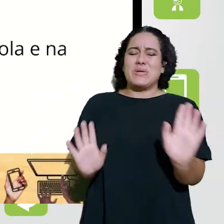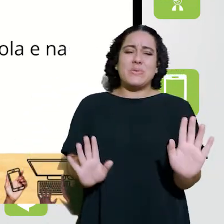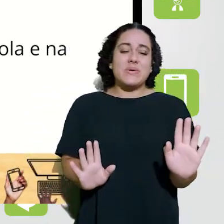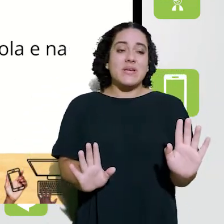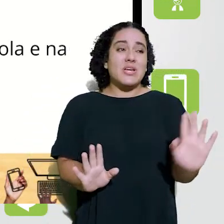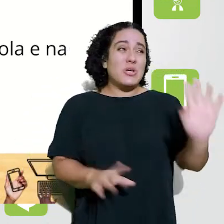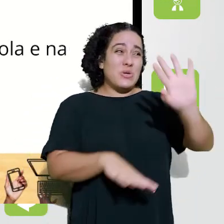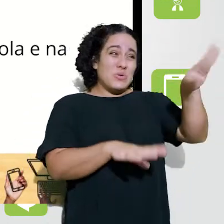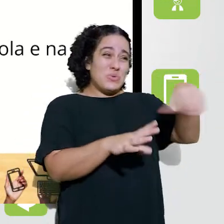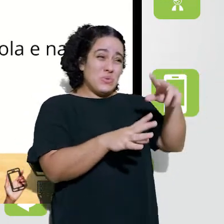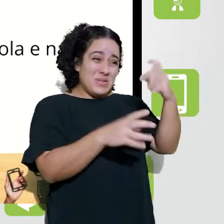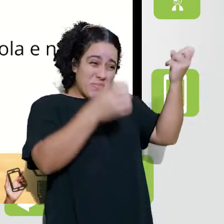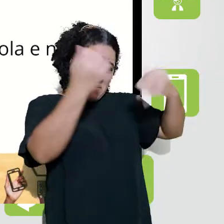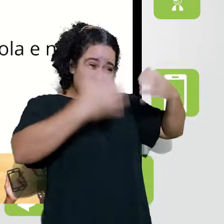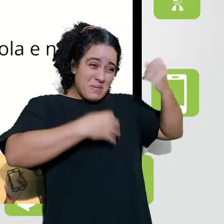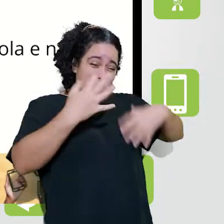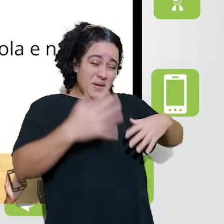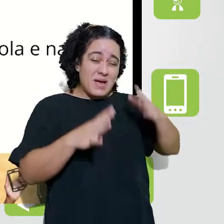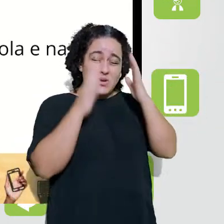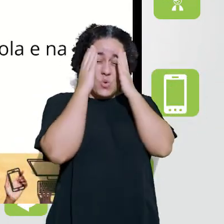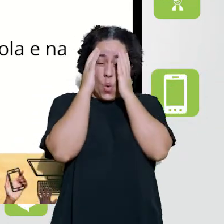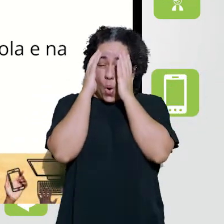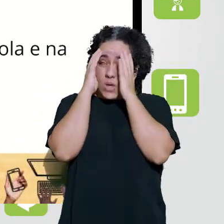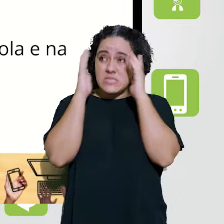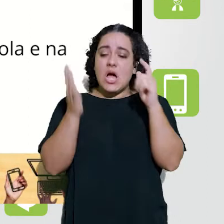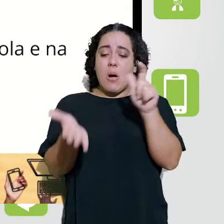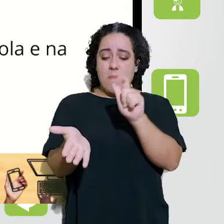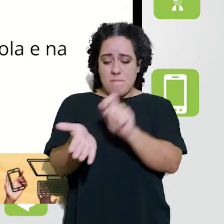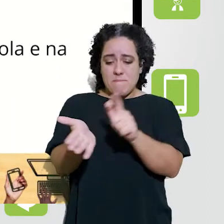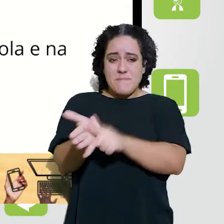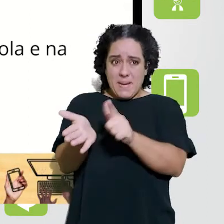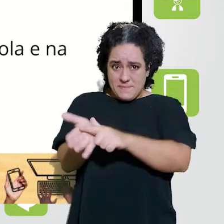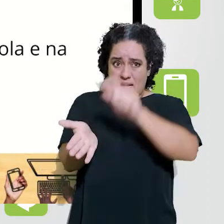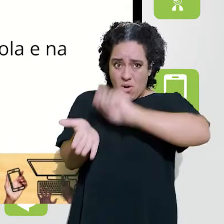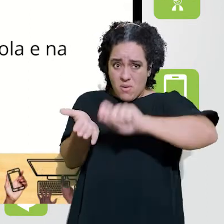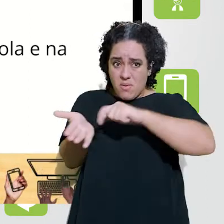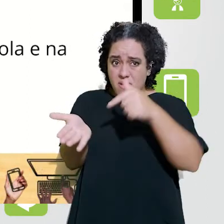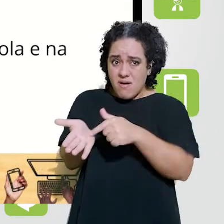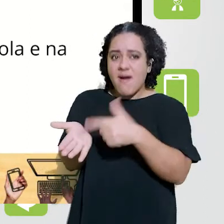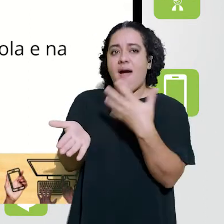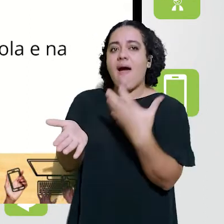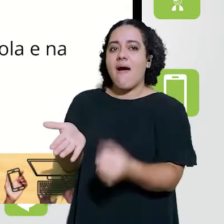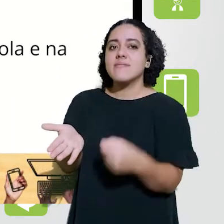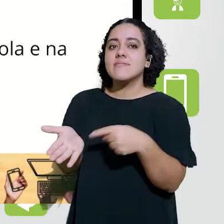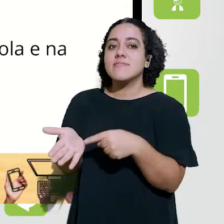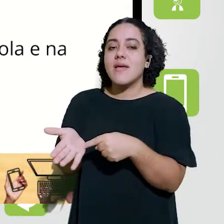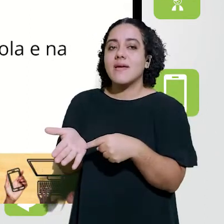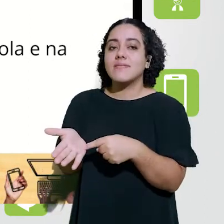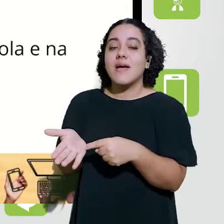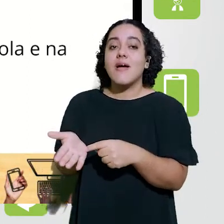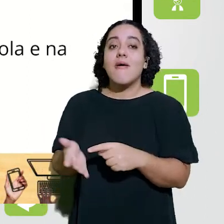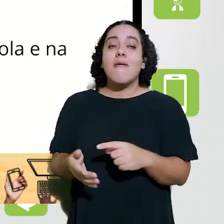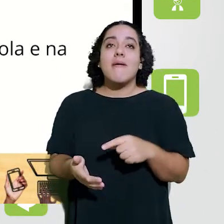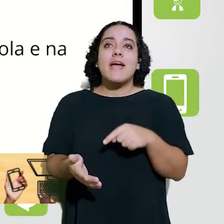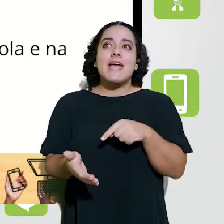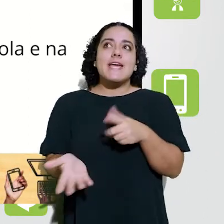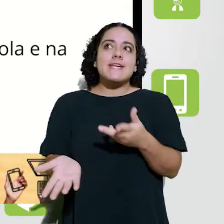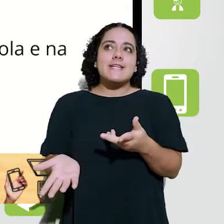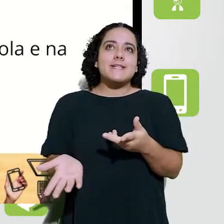muita cobrança, é muita coisa, tudo isso que você está dizendo, o papel aceita, o papel,